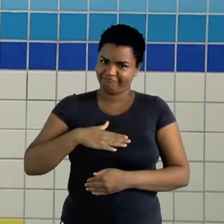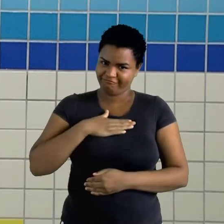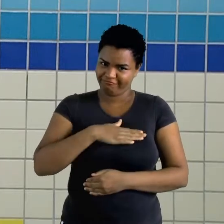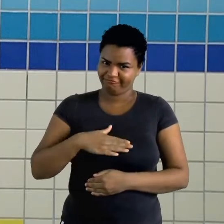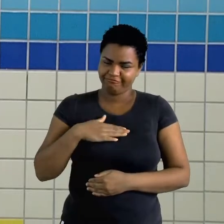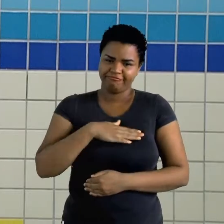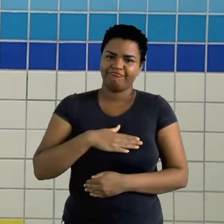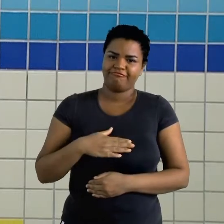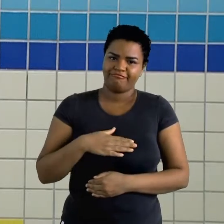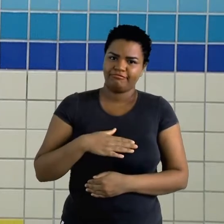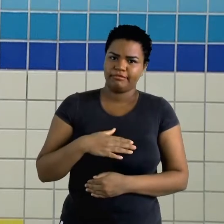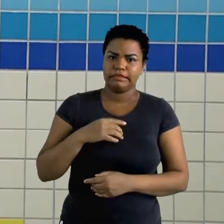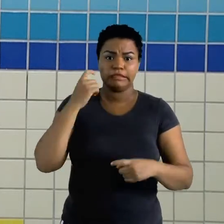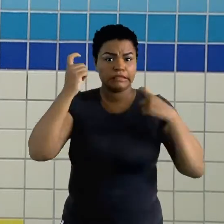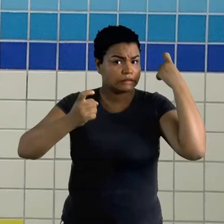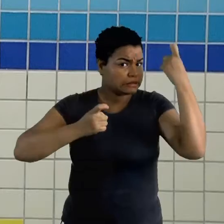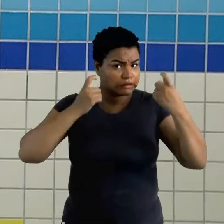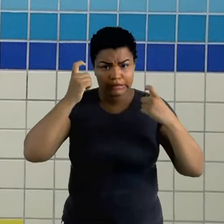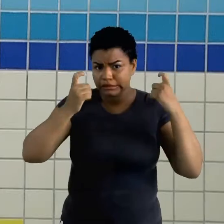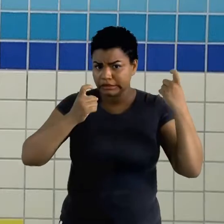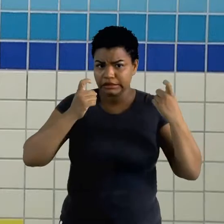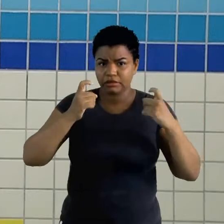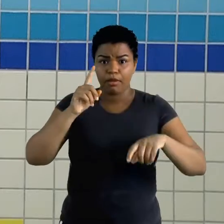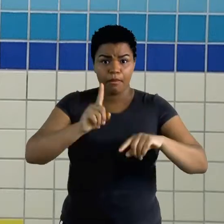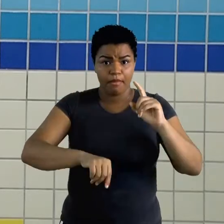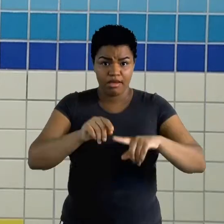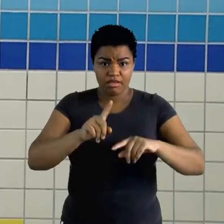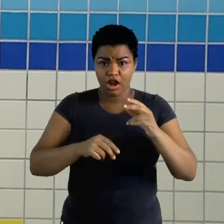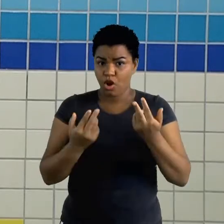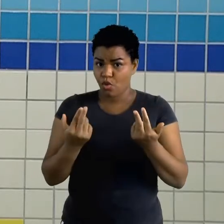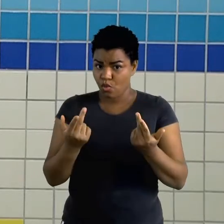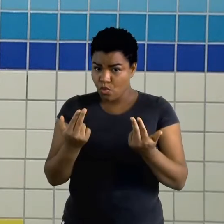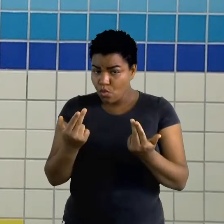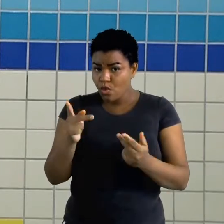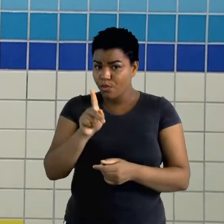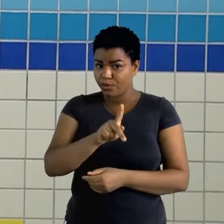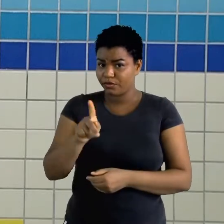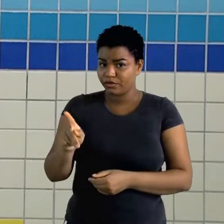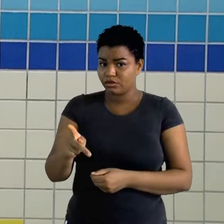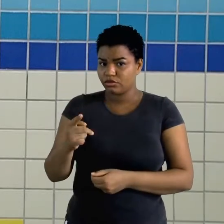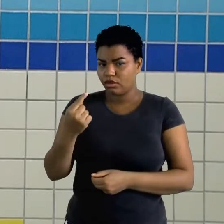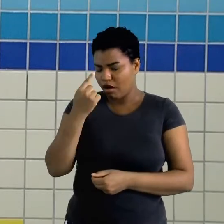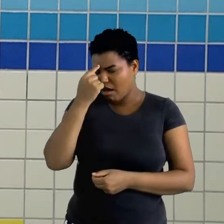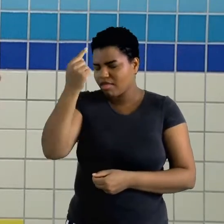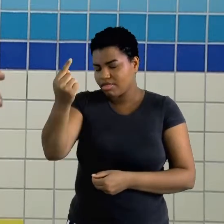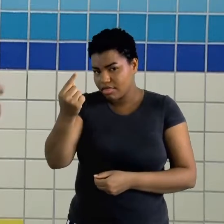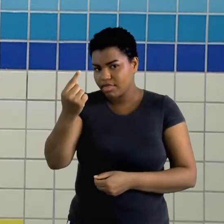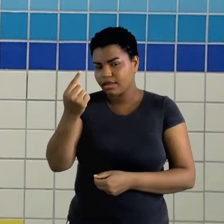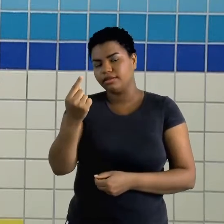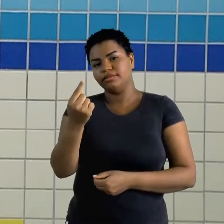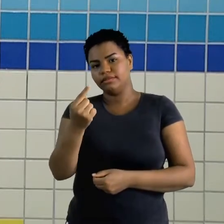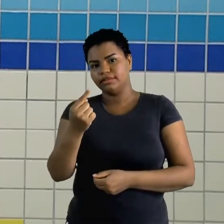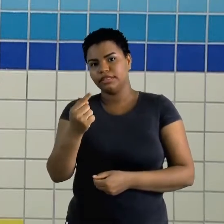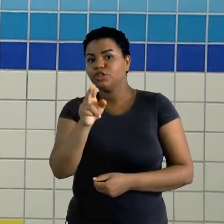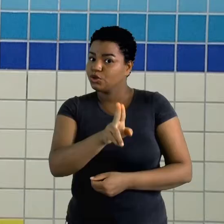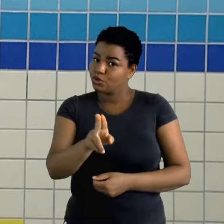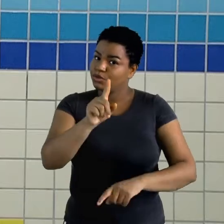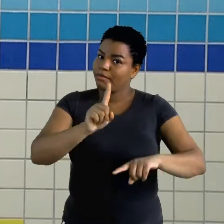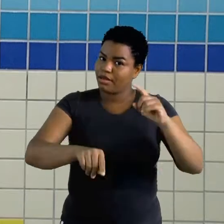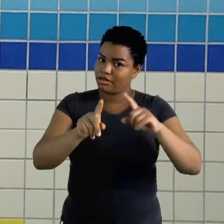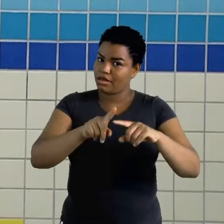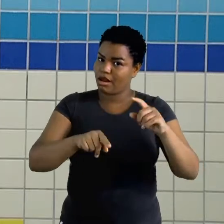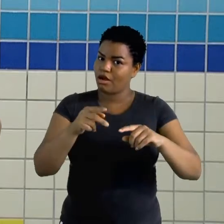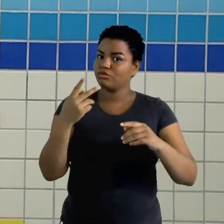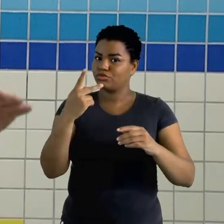preocupe, se você não tiver o material que o professor tá utilizando, tenta usar a imaginação e use aquele material que você tem perto de